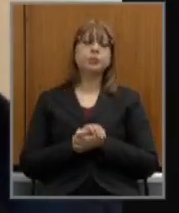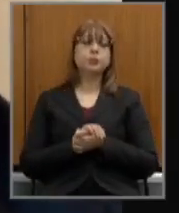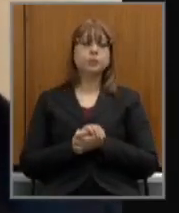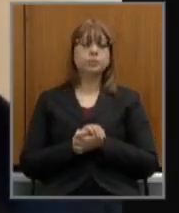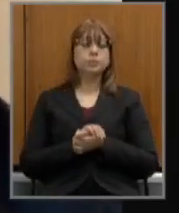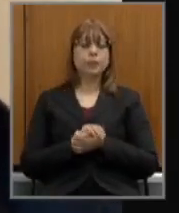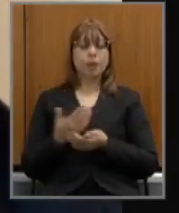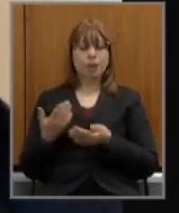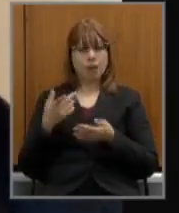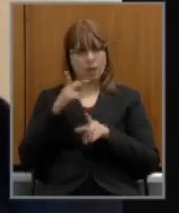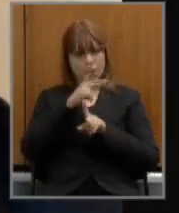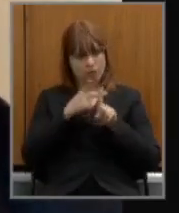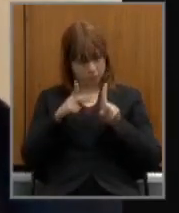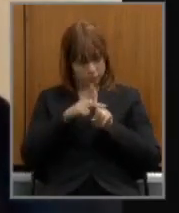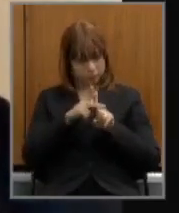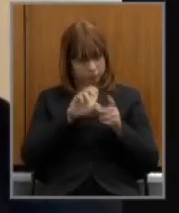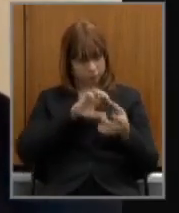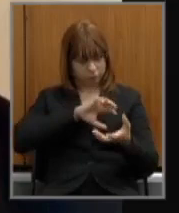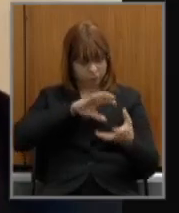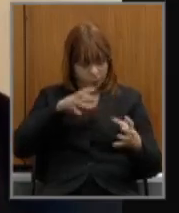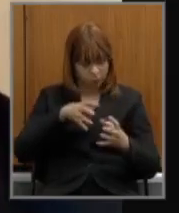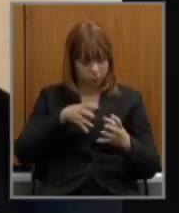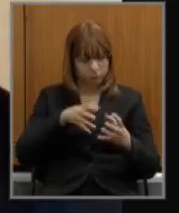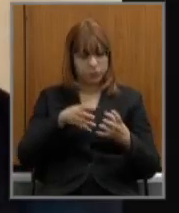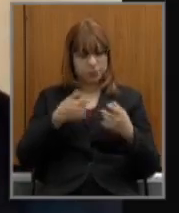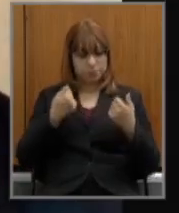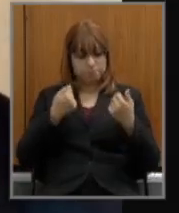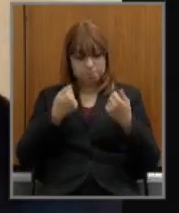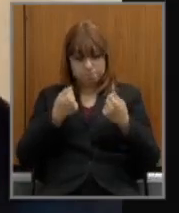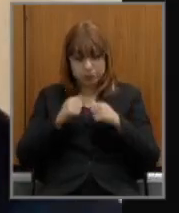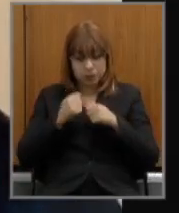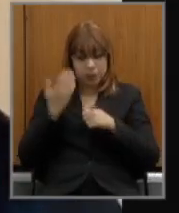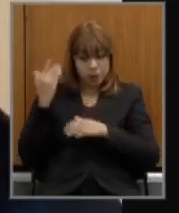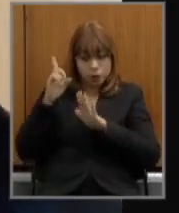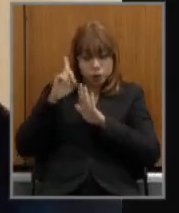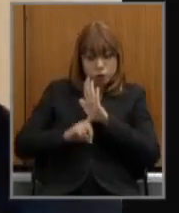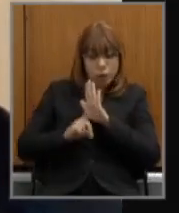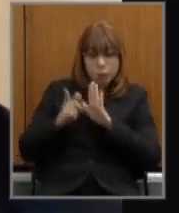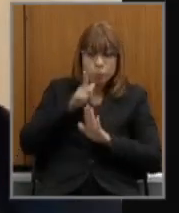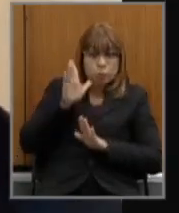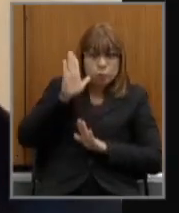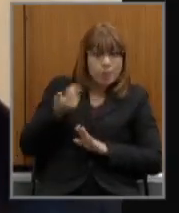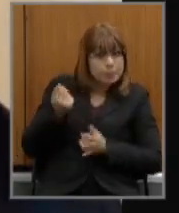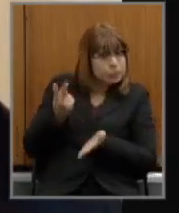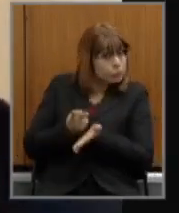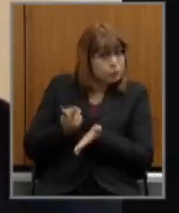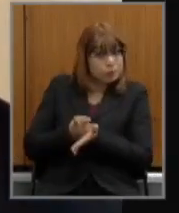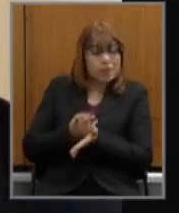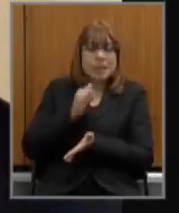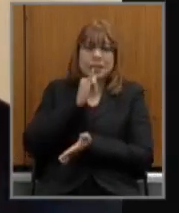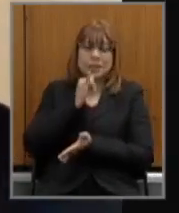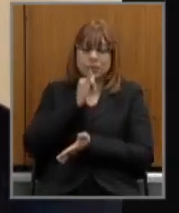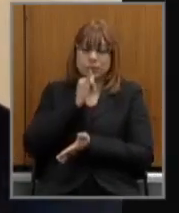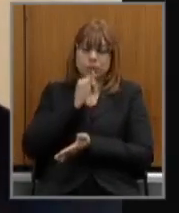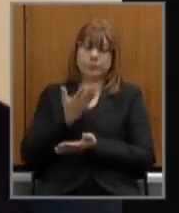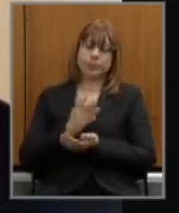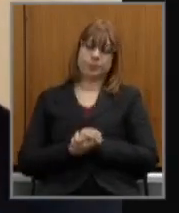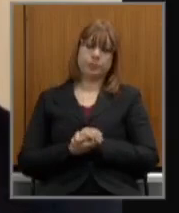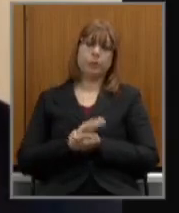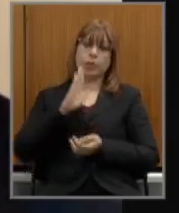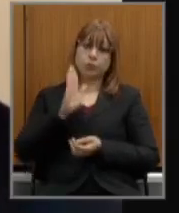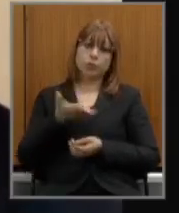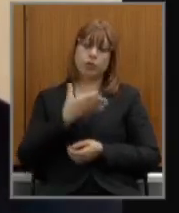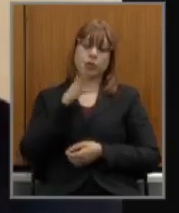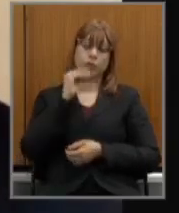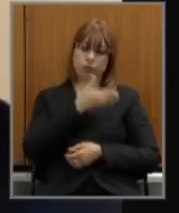reforma a gente respeite os direitos adquiridos quando o servidor ele faz um concurso público ou fez